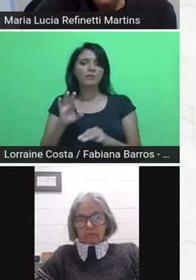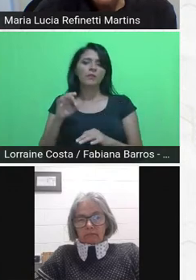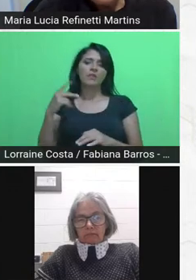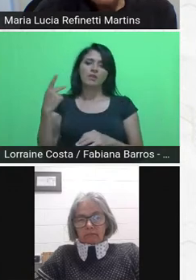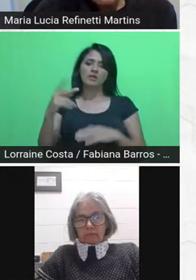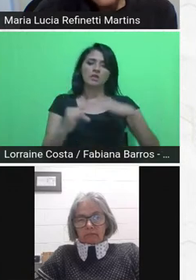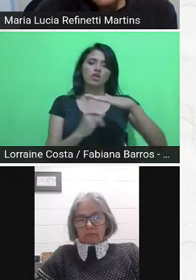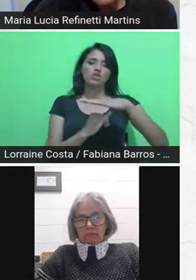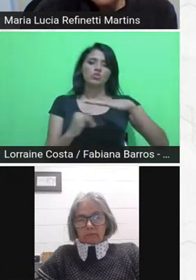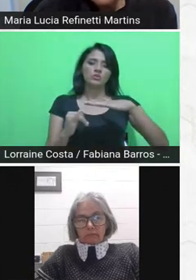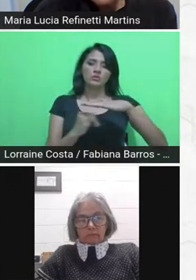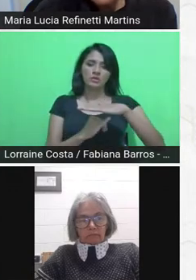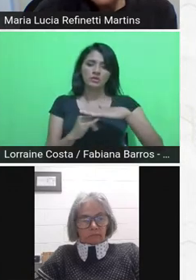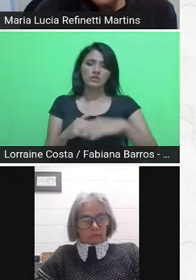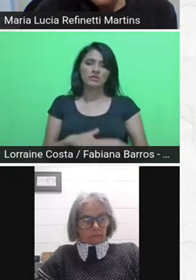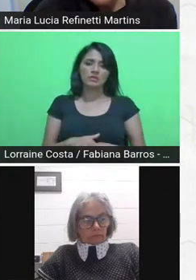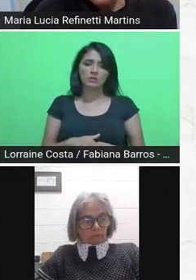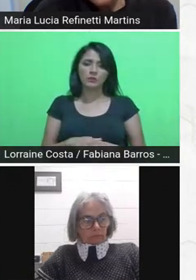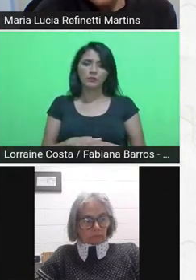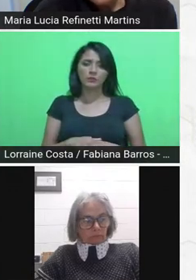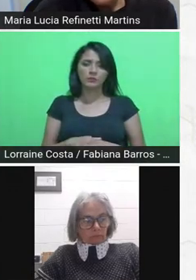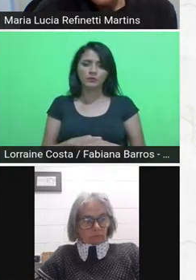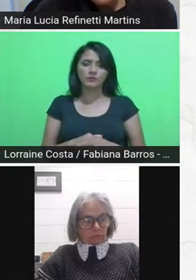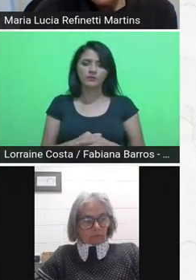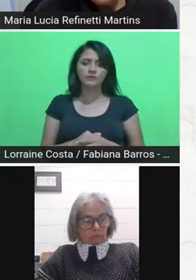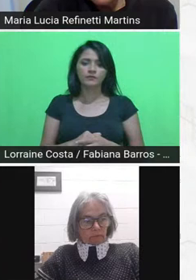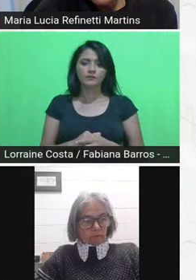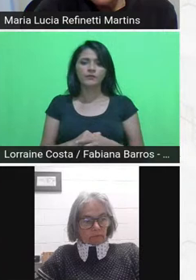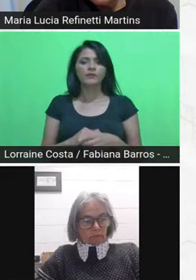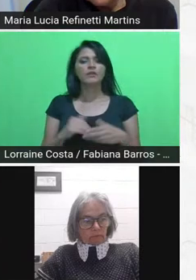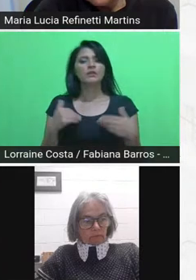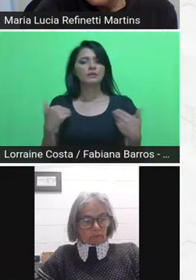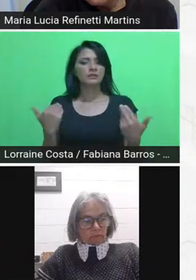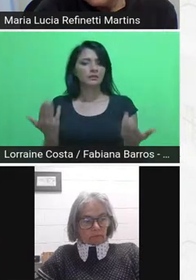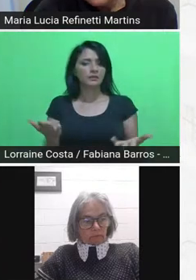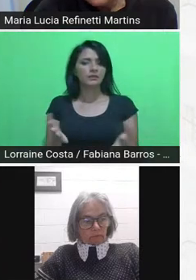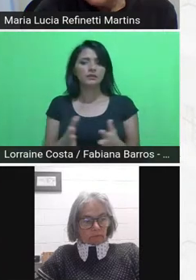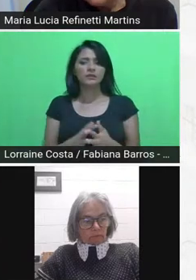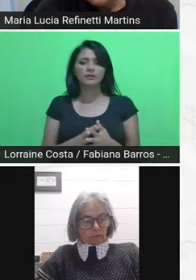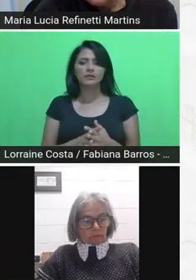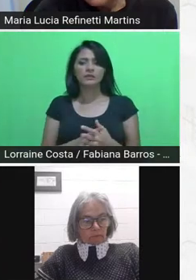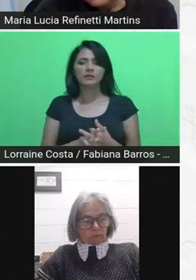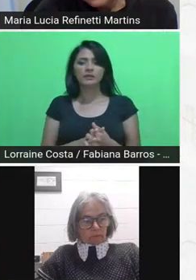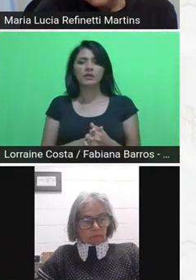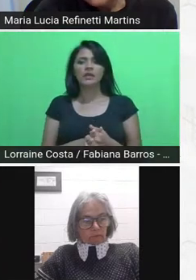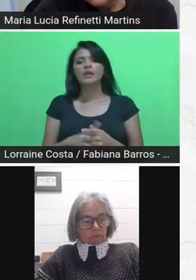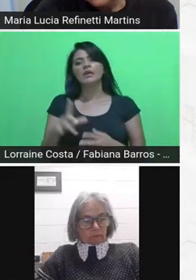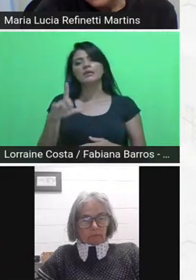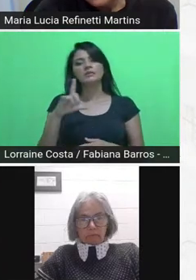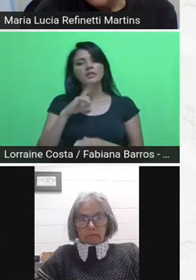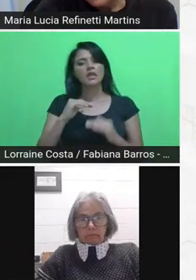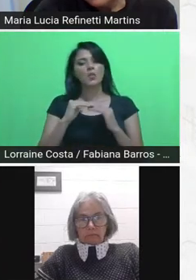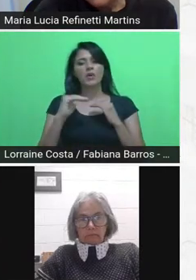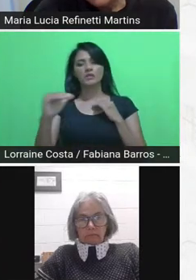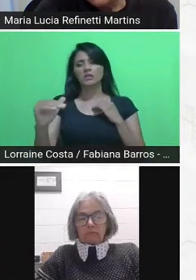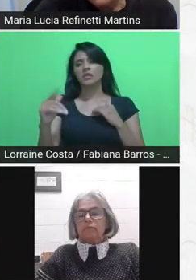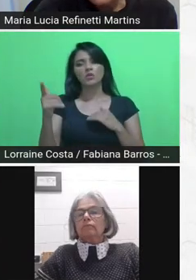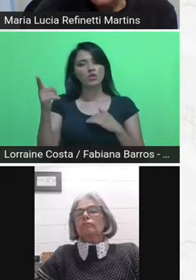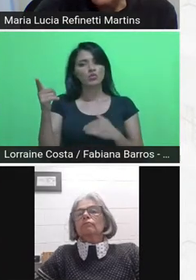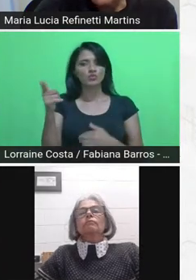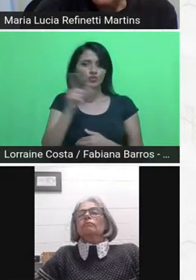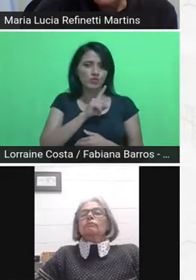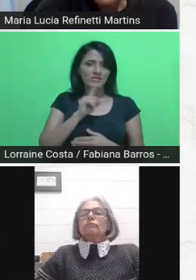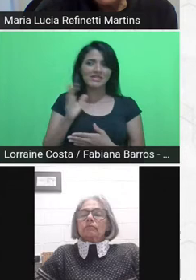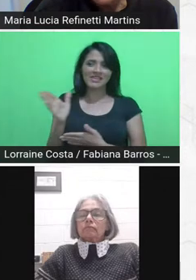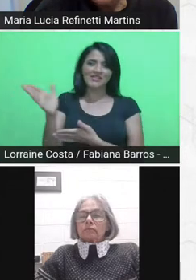institucionalização e, enfim, tem o padrão, eu não consegui levantar qual era o valor